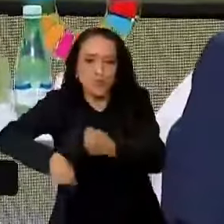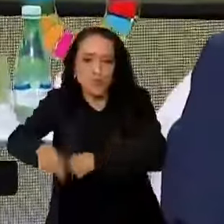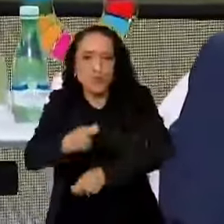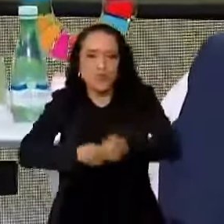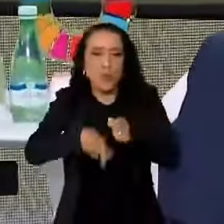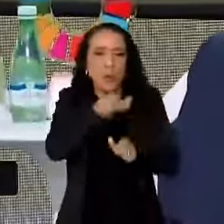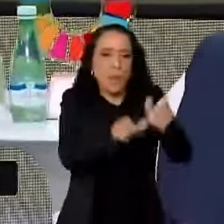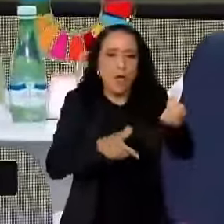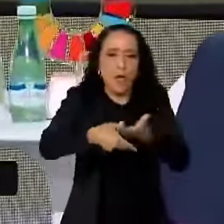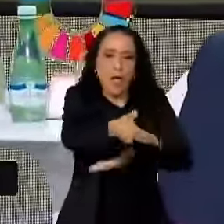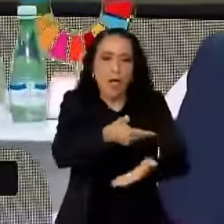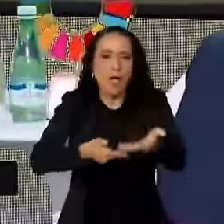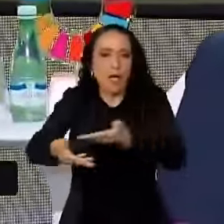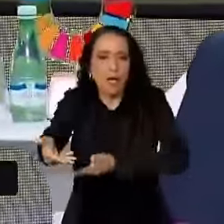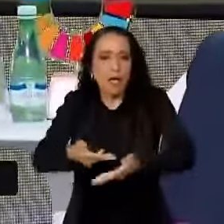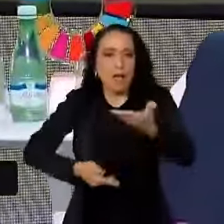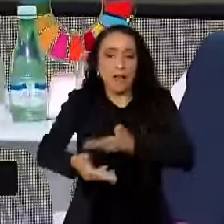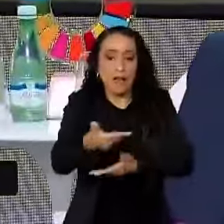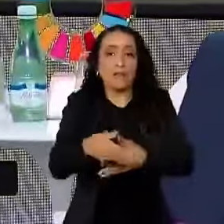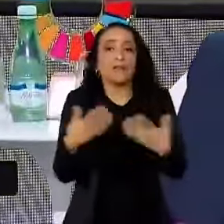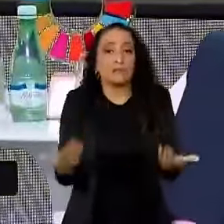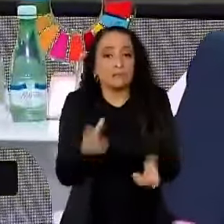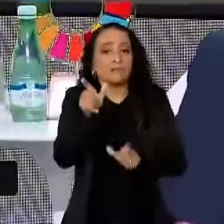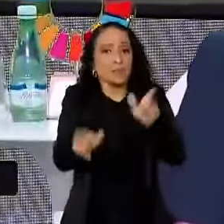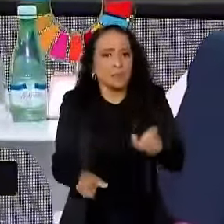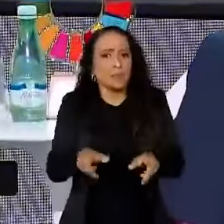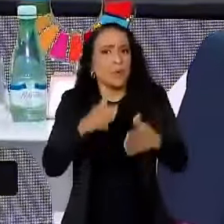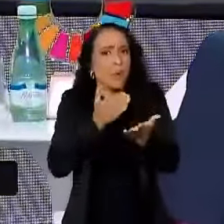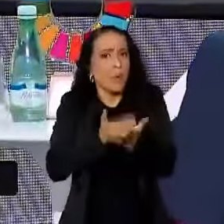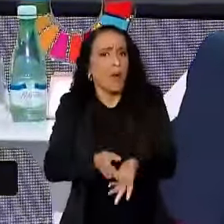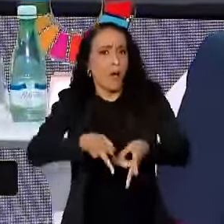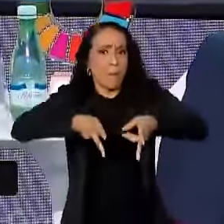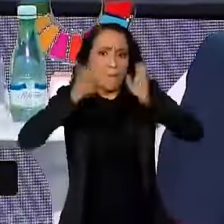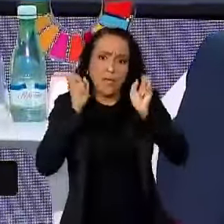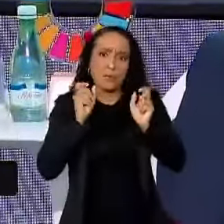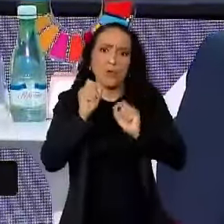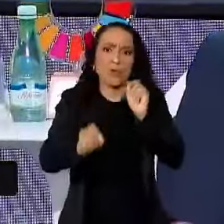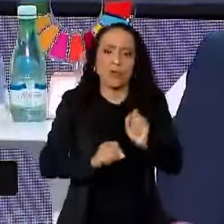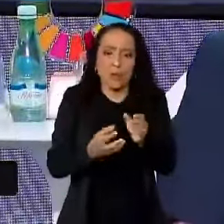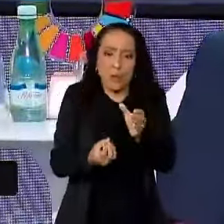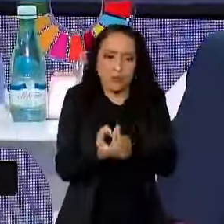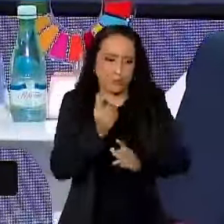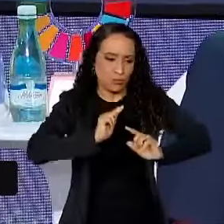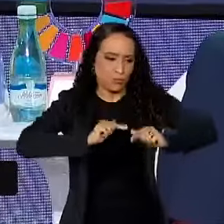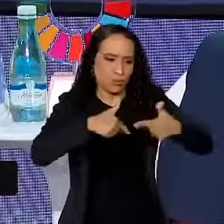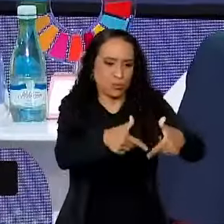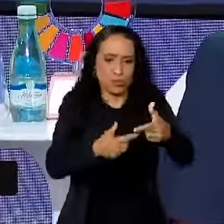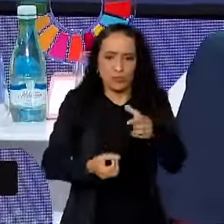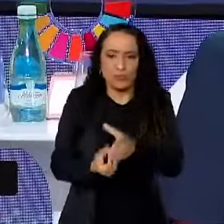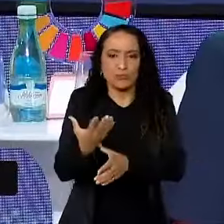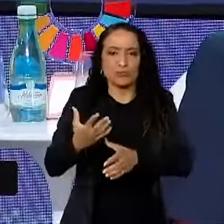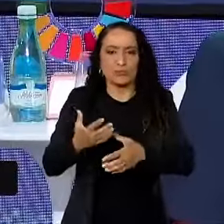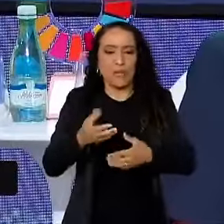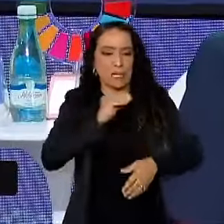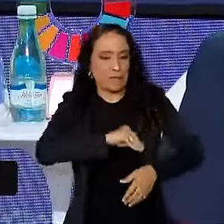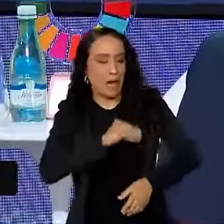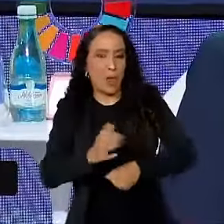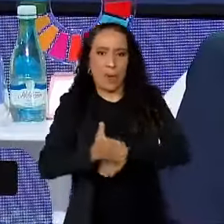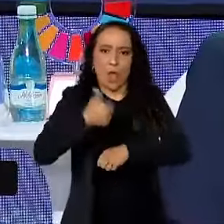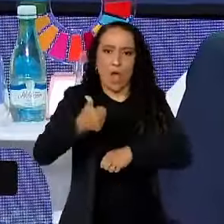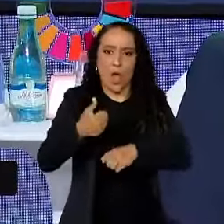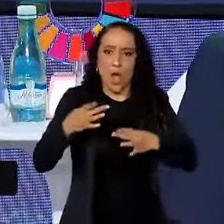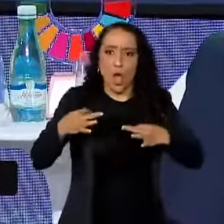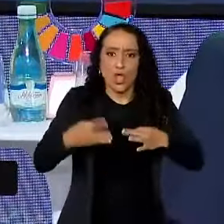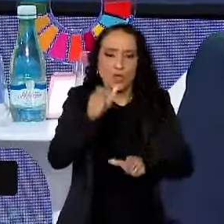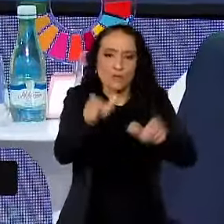muitas pessoas, as pessoas começam a perceber que começa a gerar emprego, começa a melhorar salário, começa todo